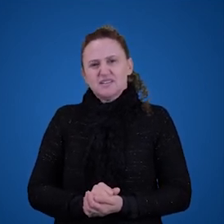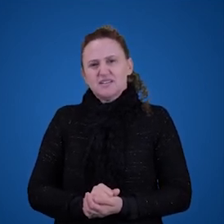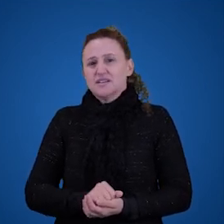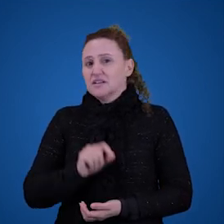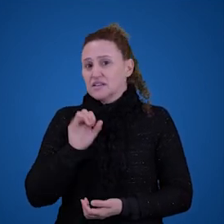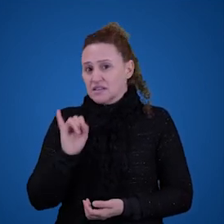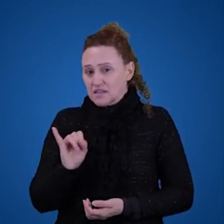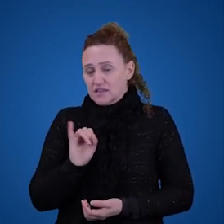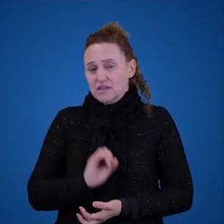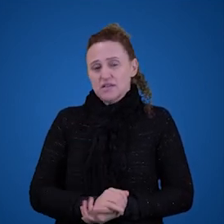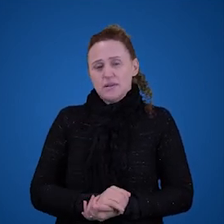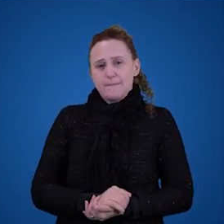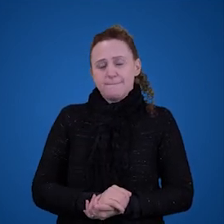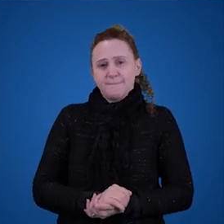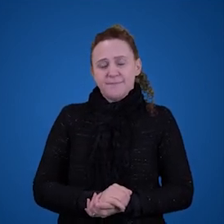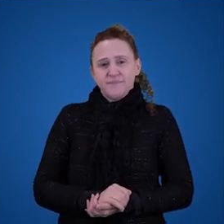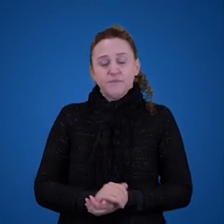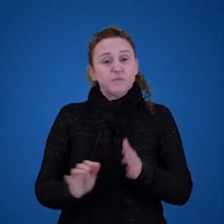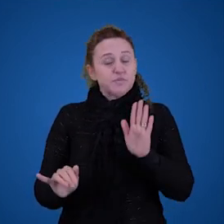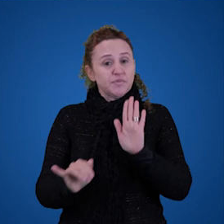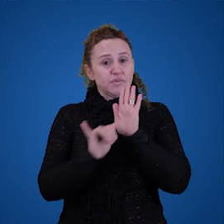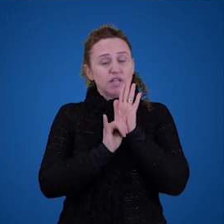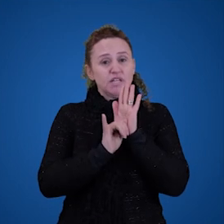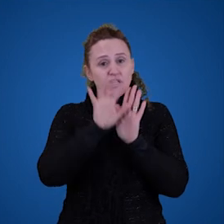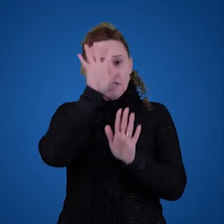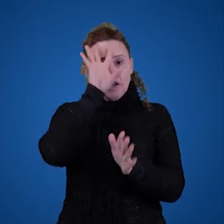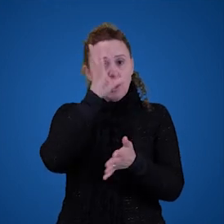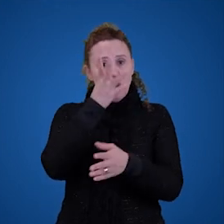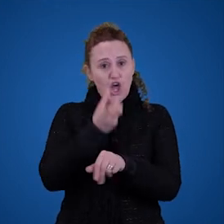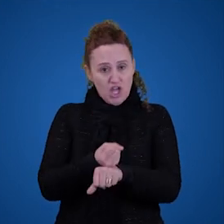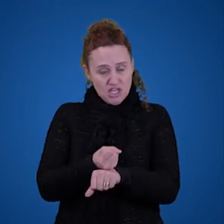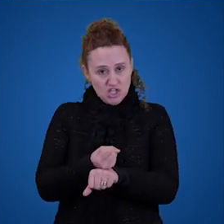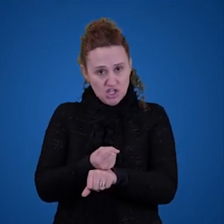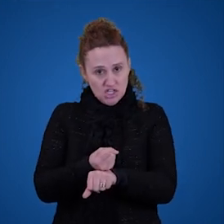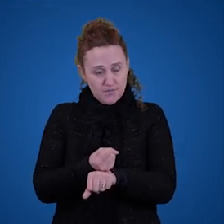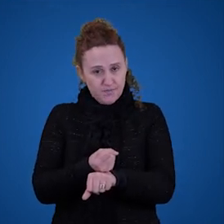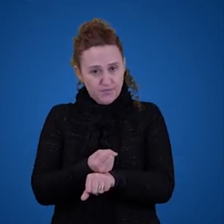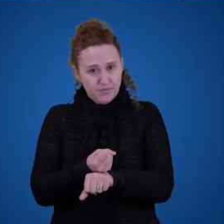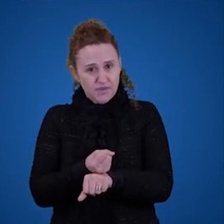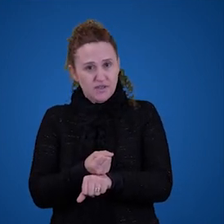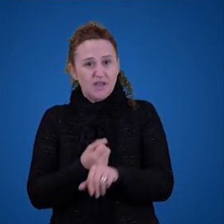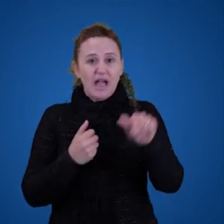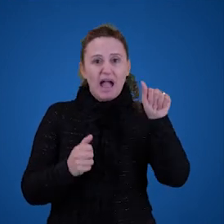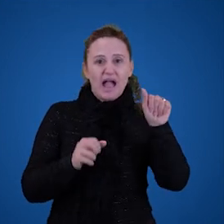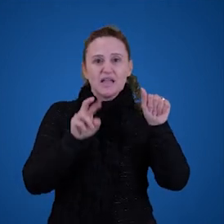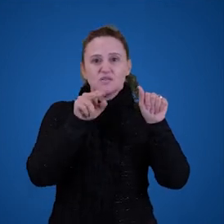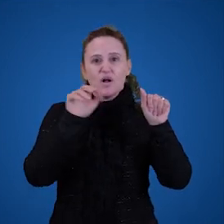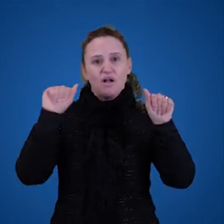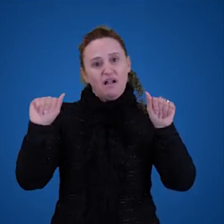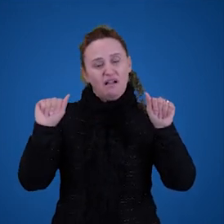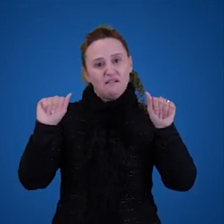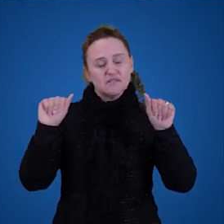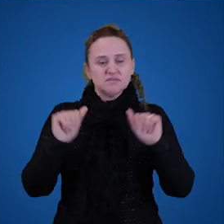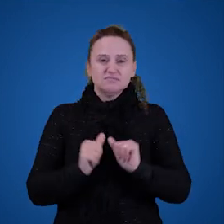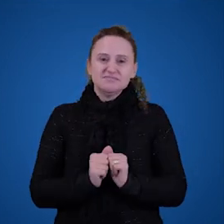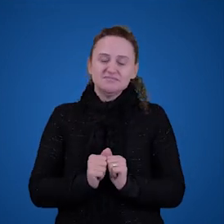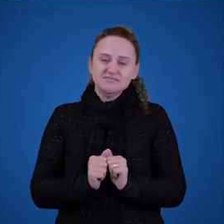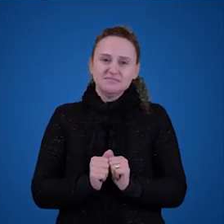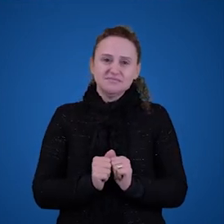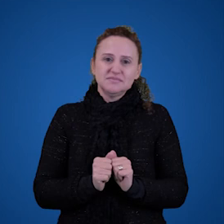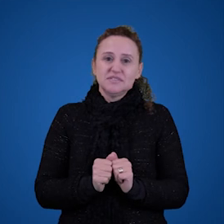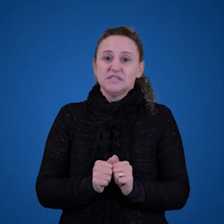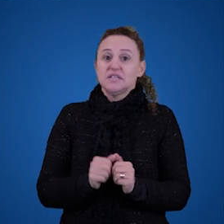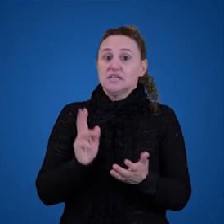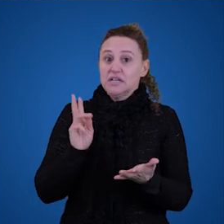verdade que C expressa uma identidade lógica porque a identidade lógica A igual a é necessária ou seja